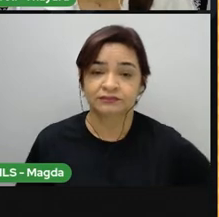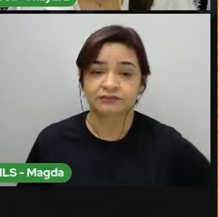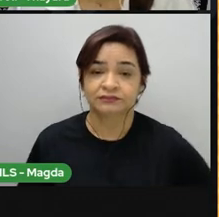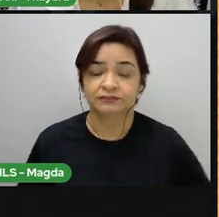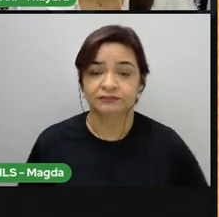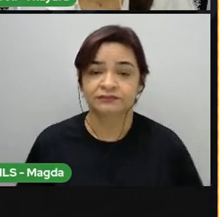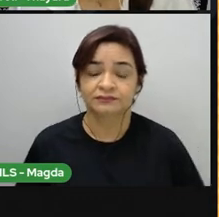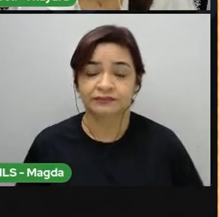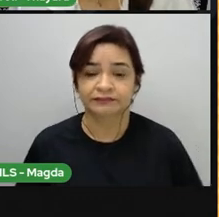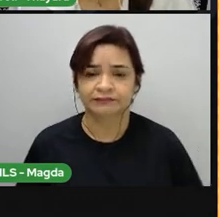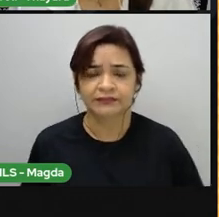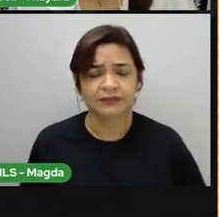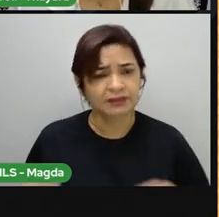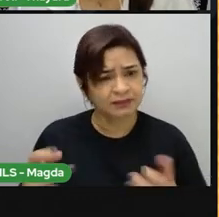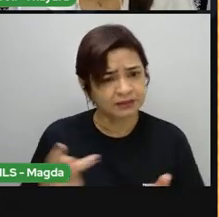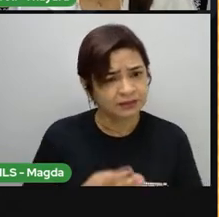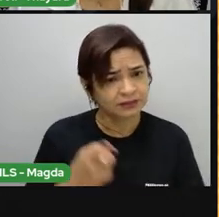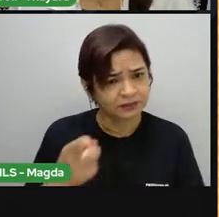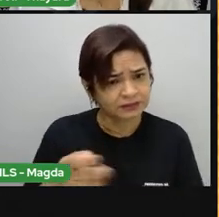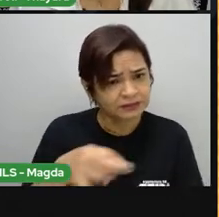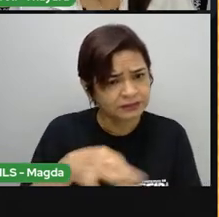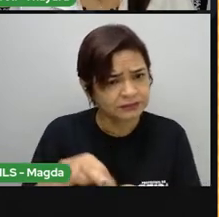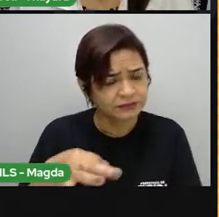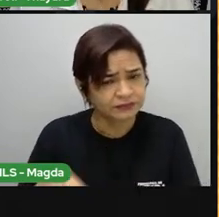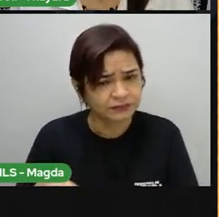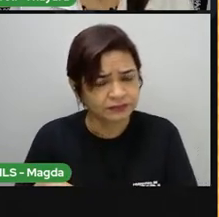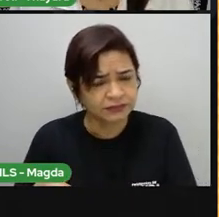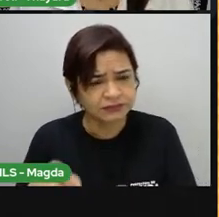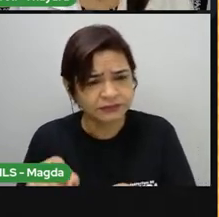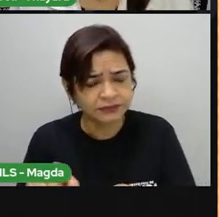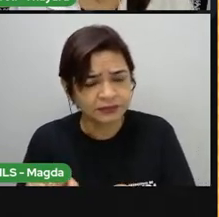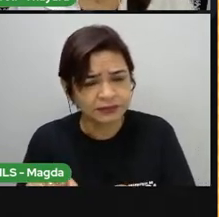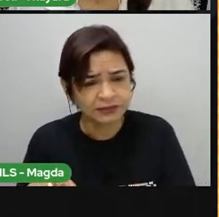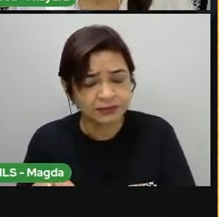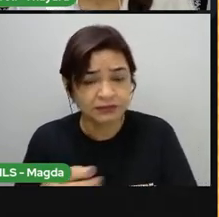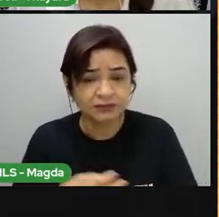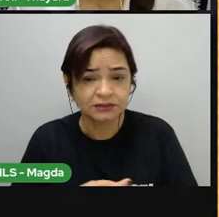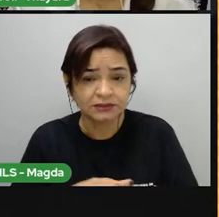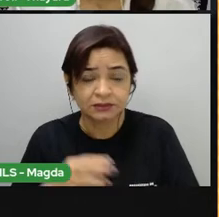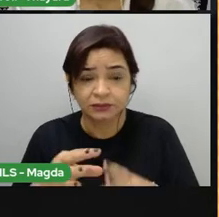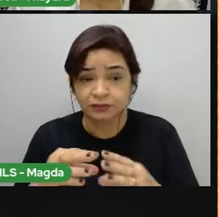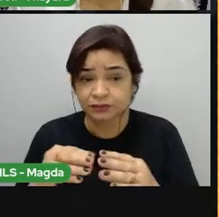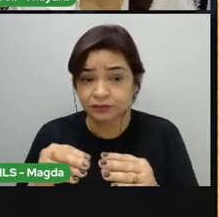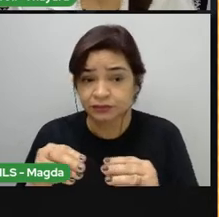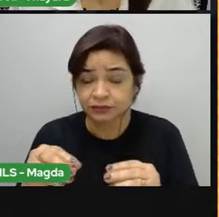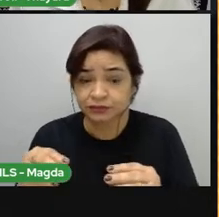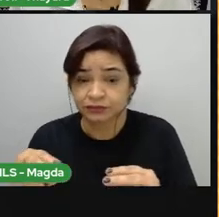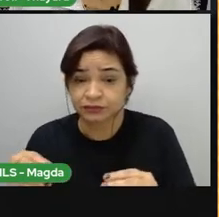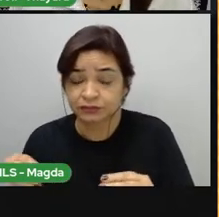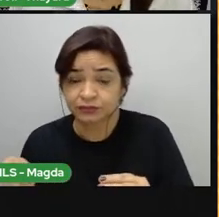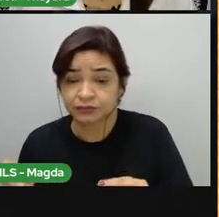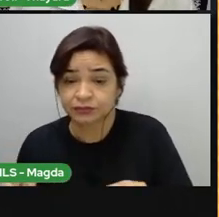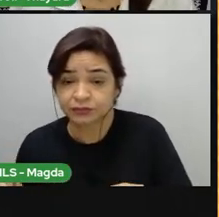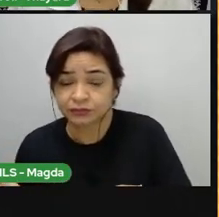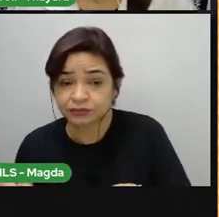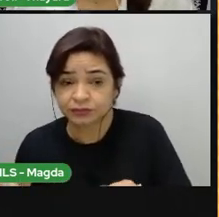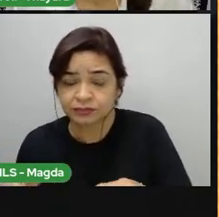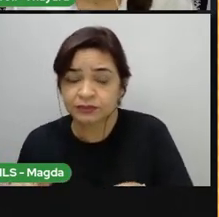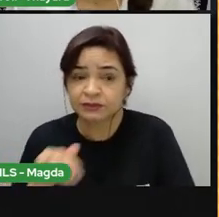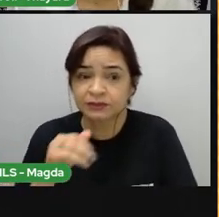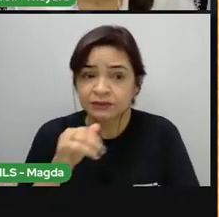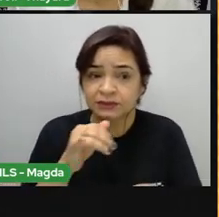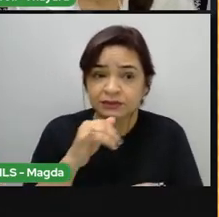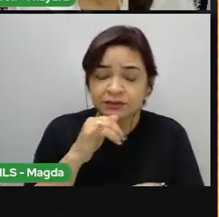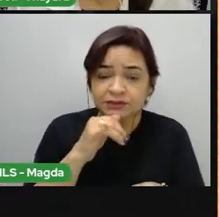Para que ocorra a fossilização, a decomposição precisa ser interrompida, como na hipótese de ocorrer um soterramento rápido